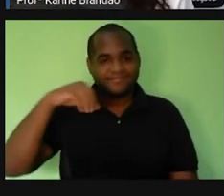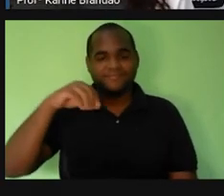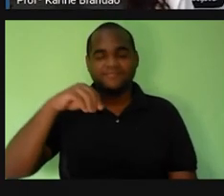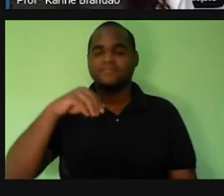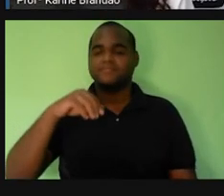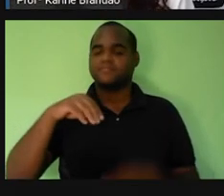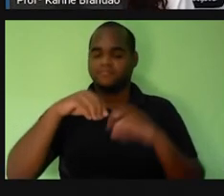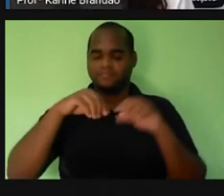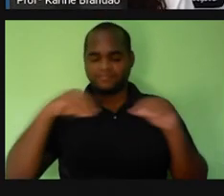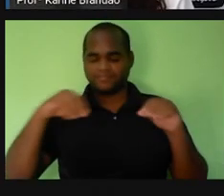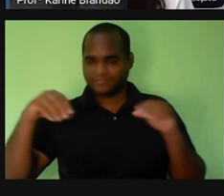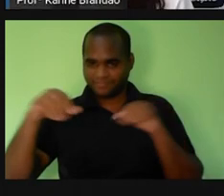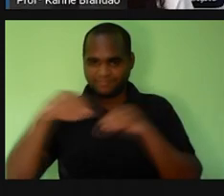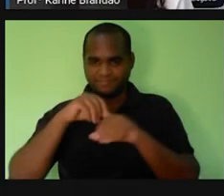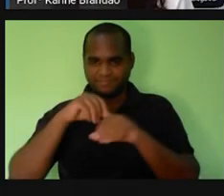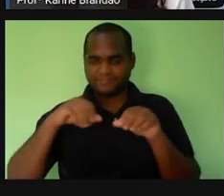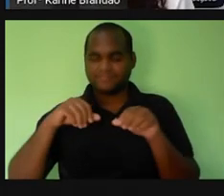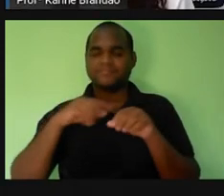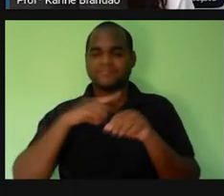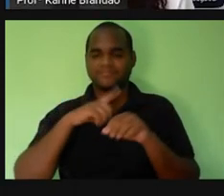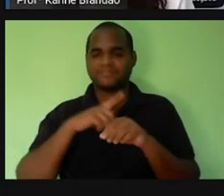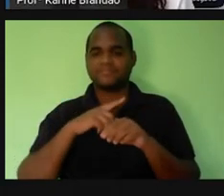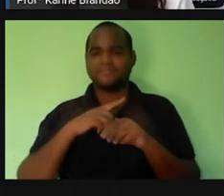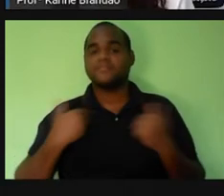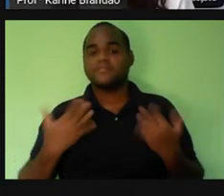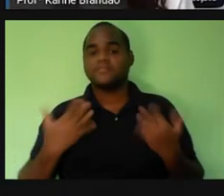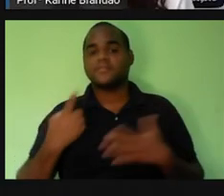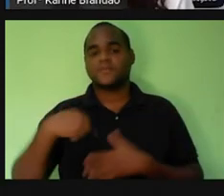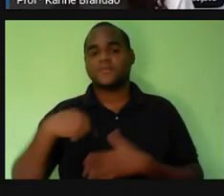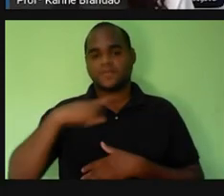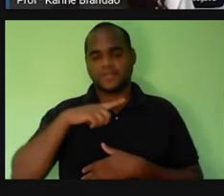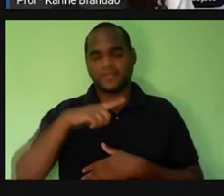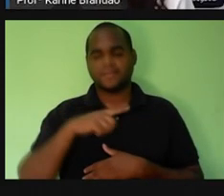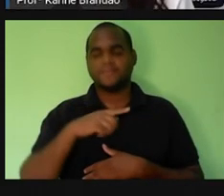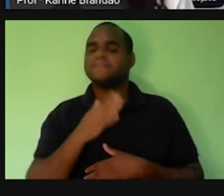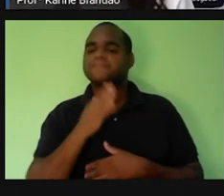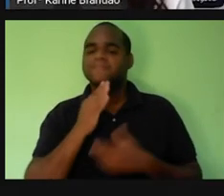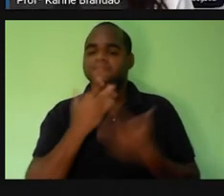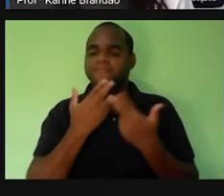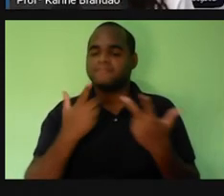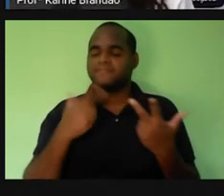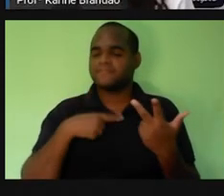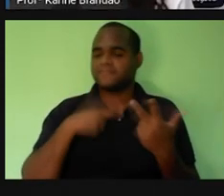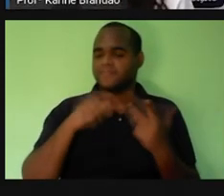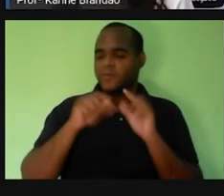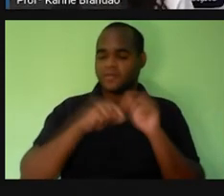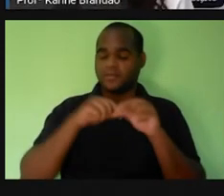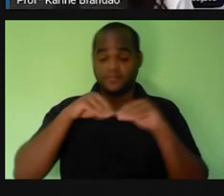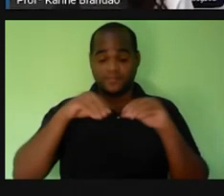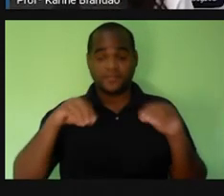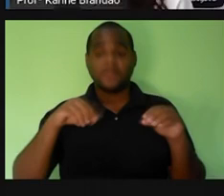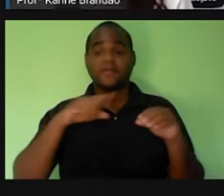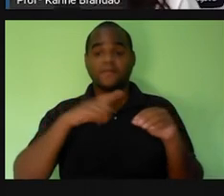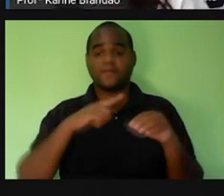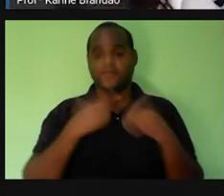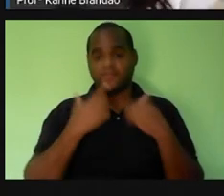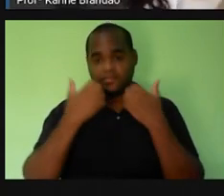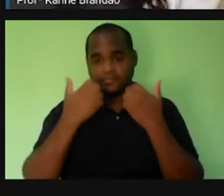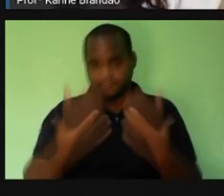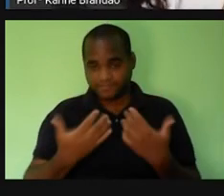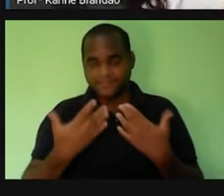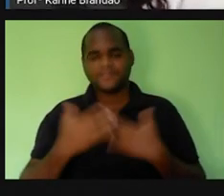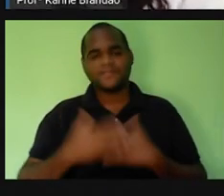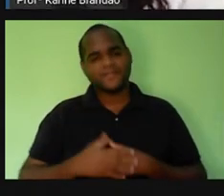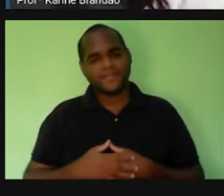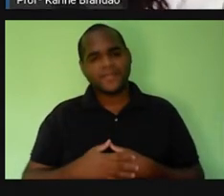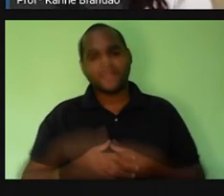porção de terra. Então, quando a gente pensa em território, a gente tem que falar de terra, né? De uma porção de terra. Mas é uma